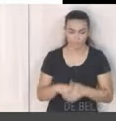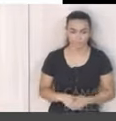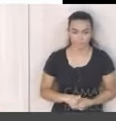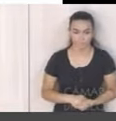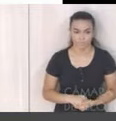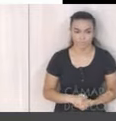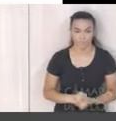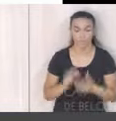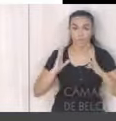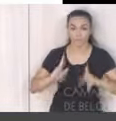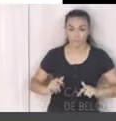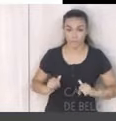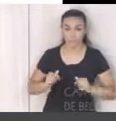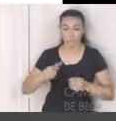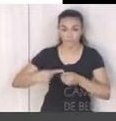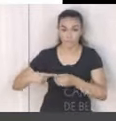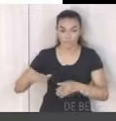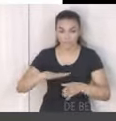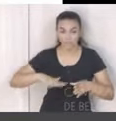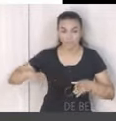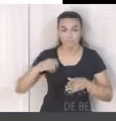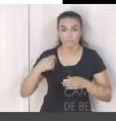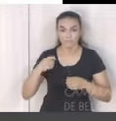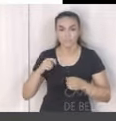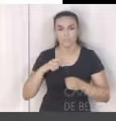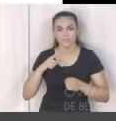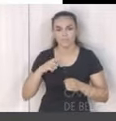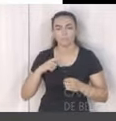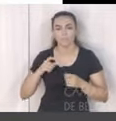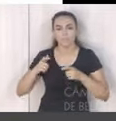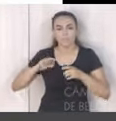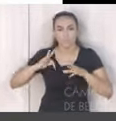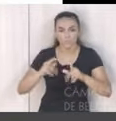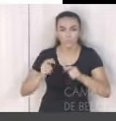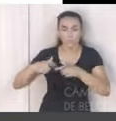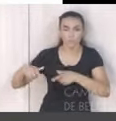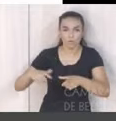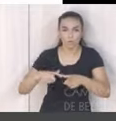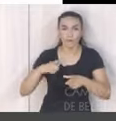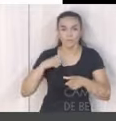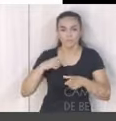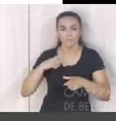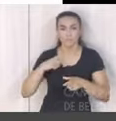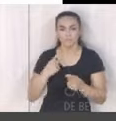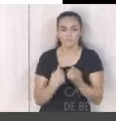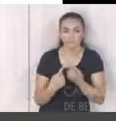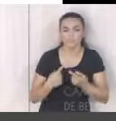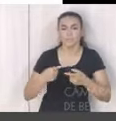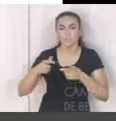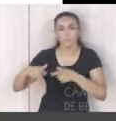Na limpeza urbana, cobertura de serviço de limpeza em vias e áreas urbanas, média de